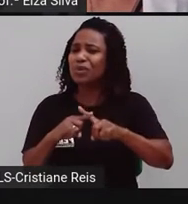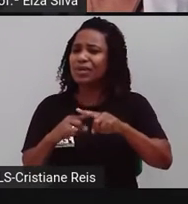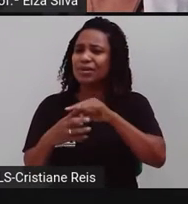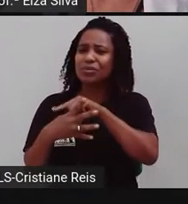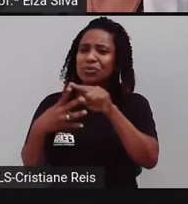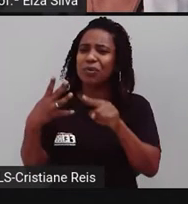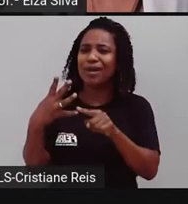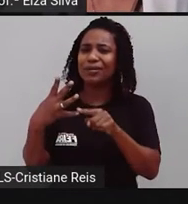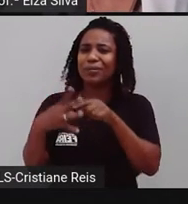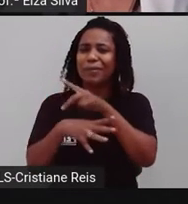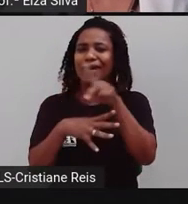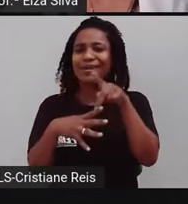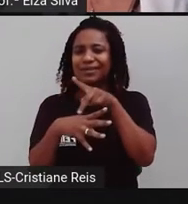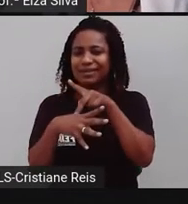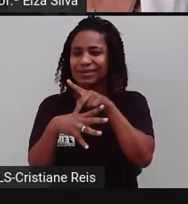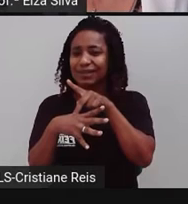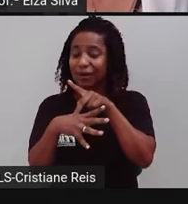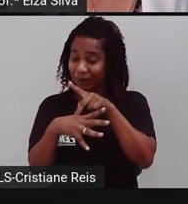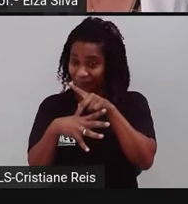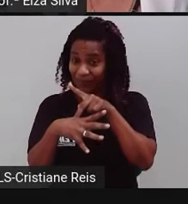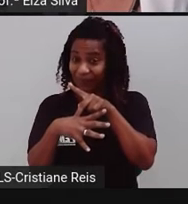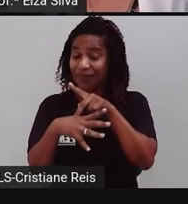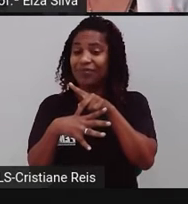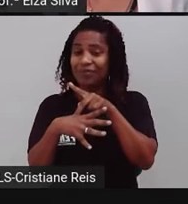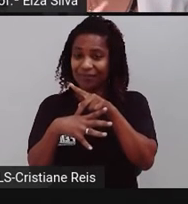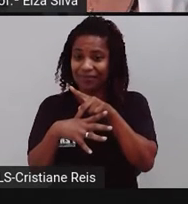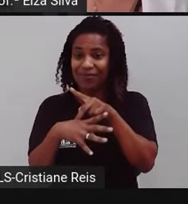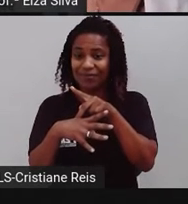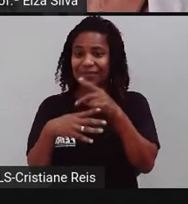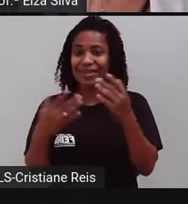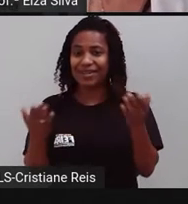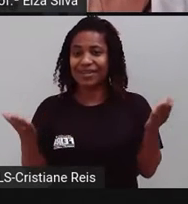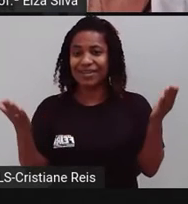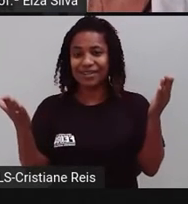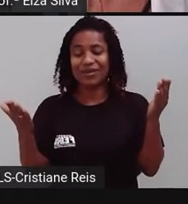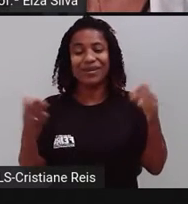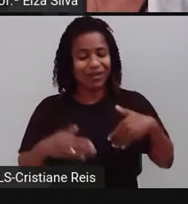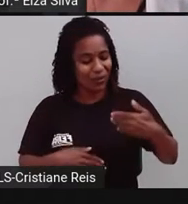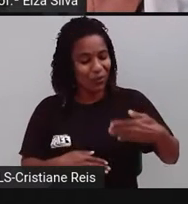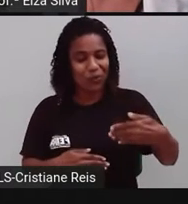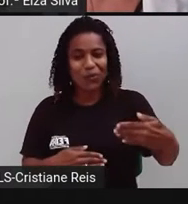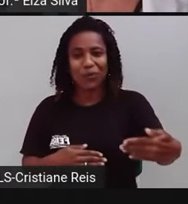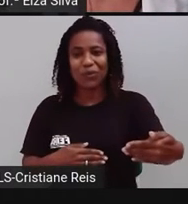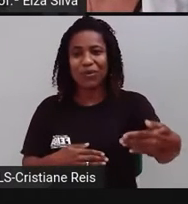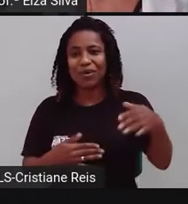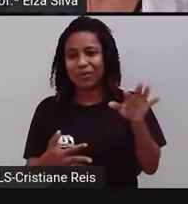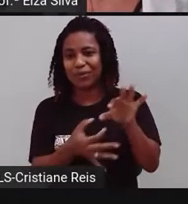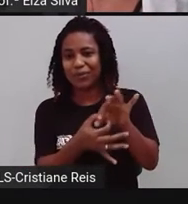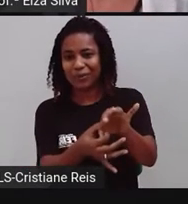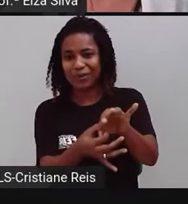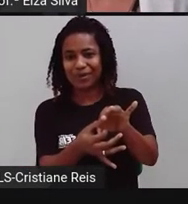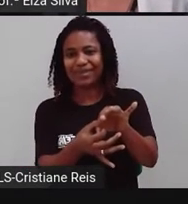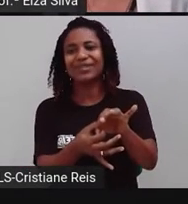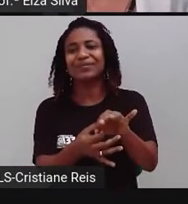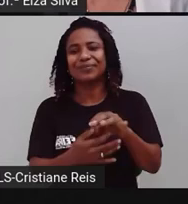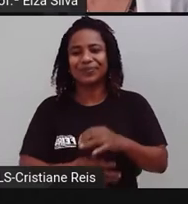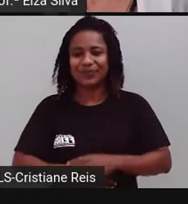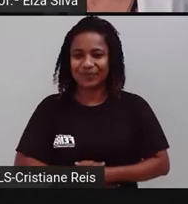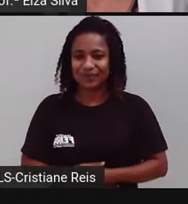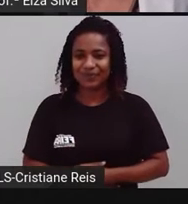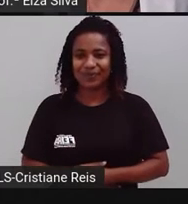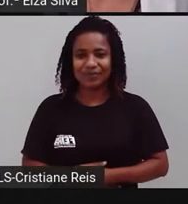quatro países? Porque eles formam o que a gente chama de Reino Unido. Ok? So,